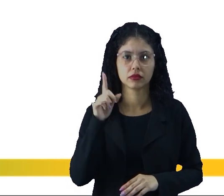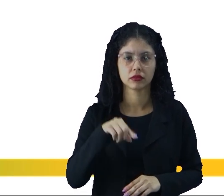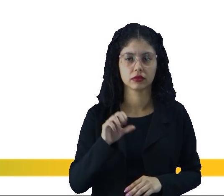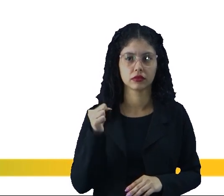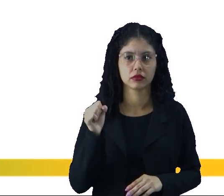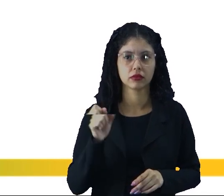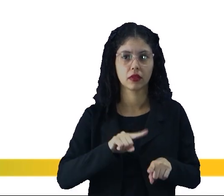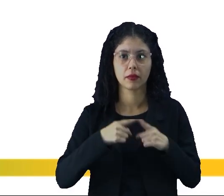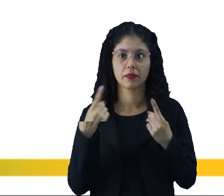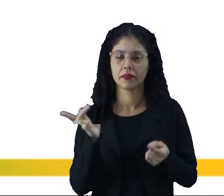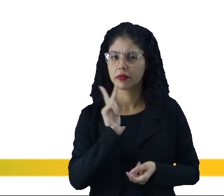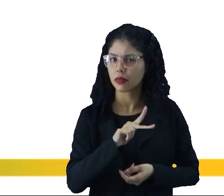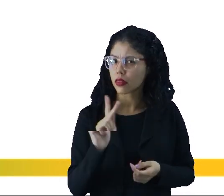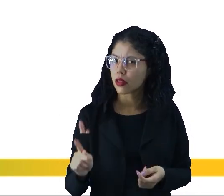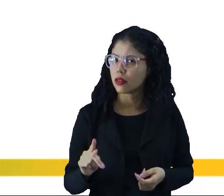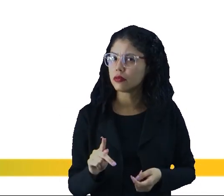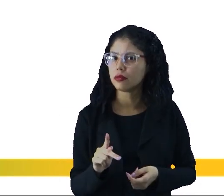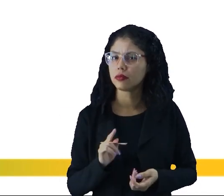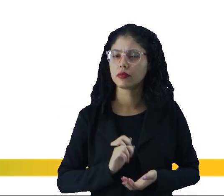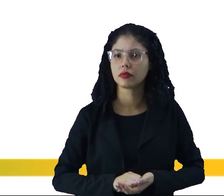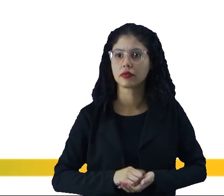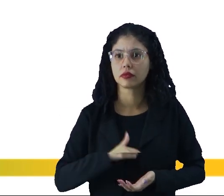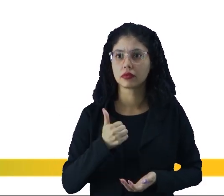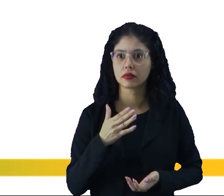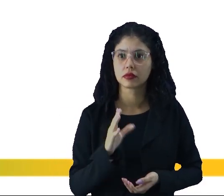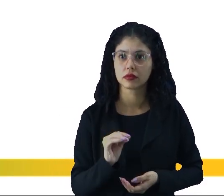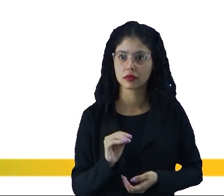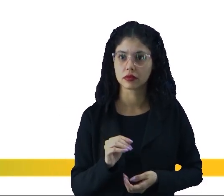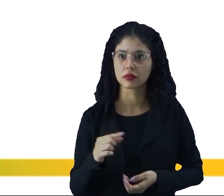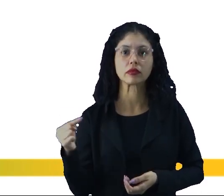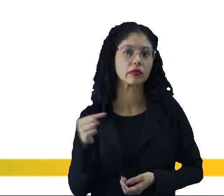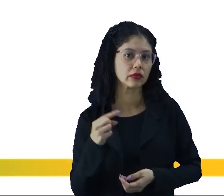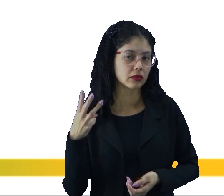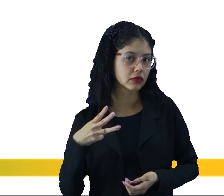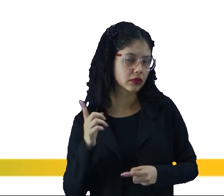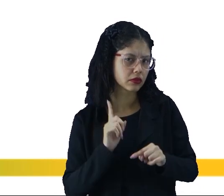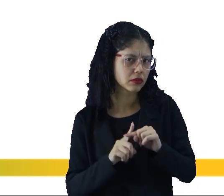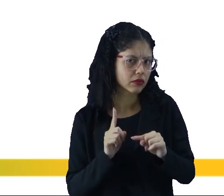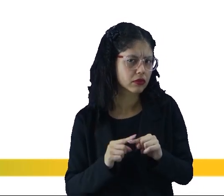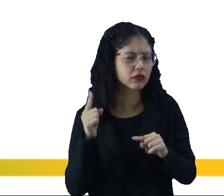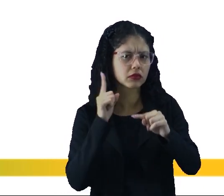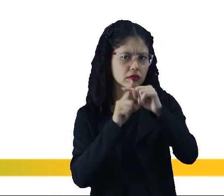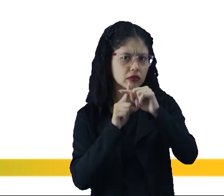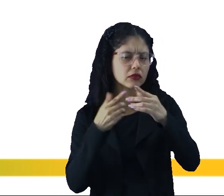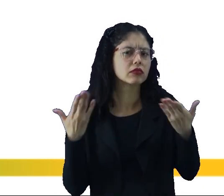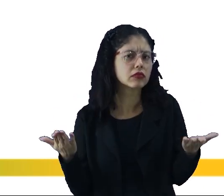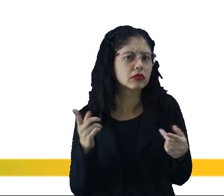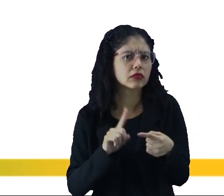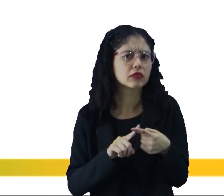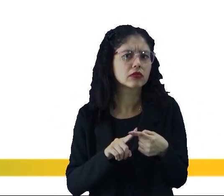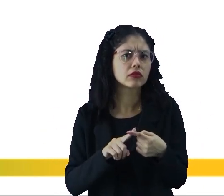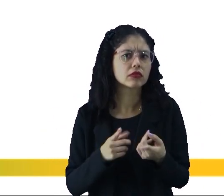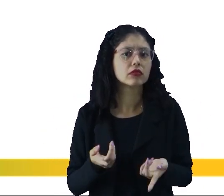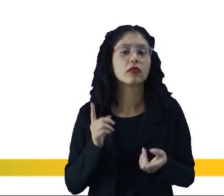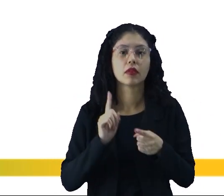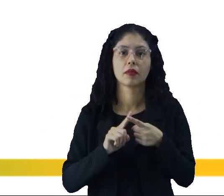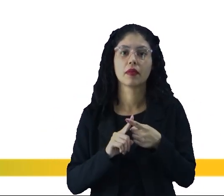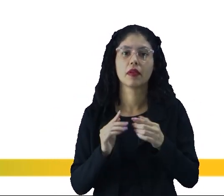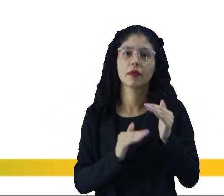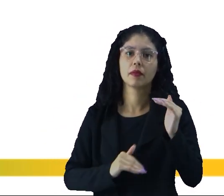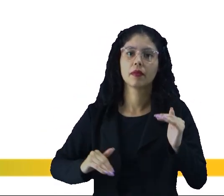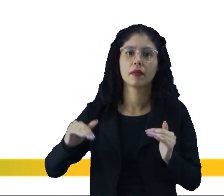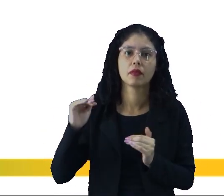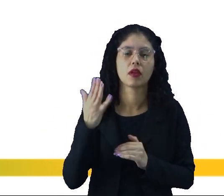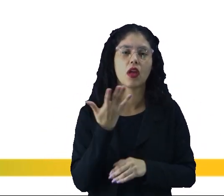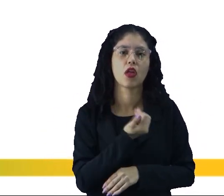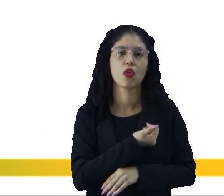mas professor o 10 a terceira não era menos 3 por que ele está positivo ali? é porque ele foi para cima